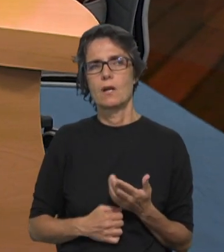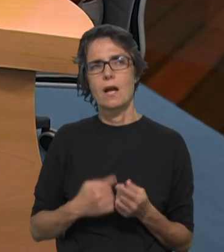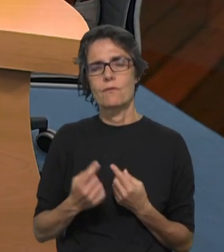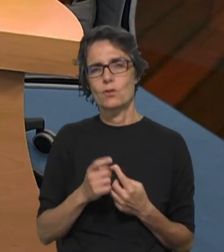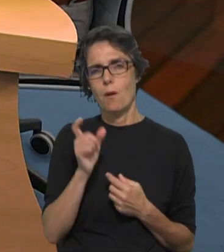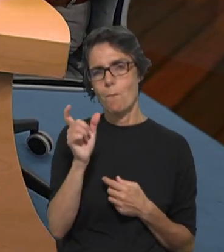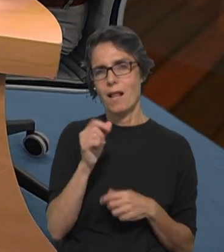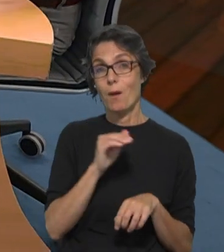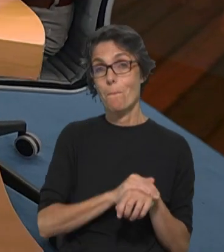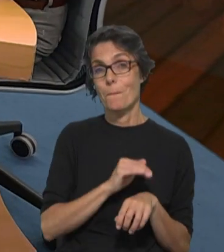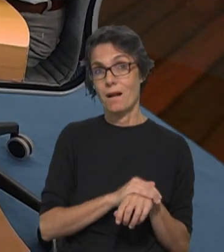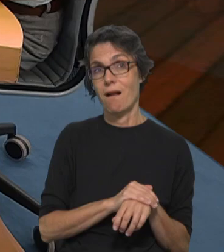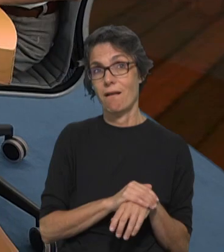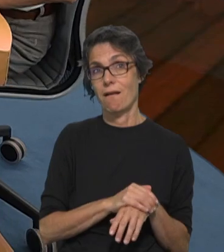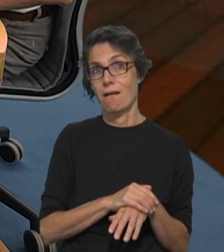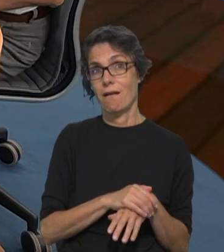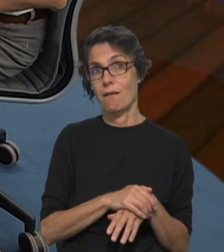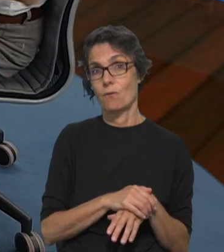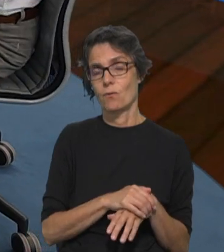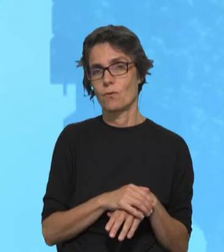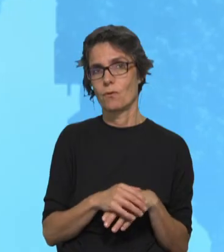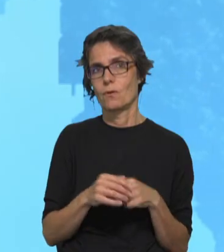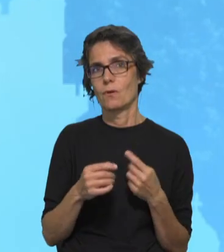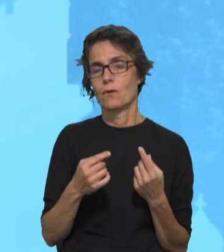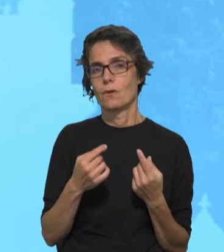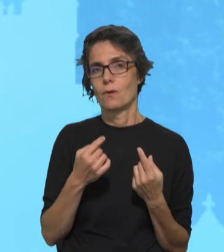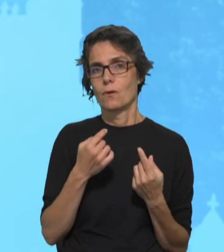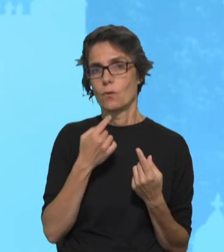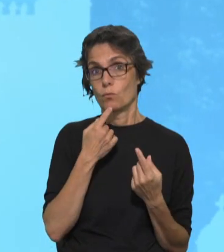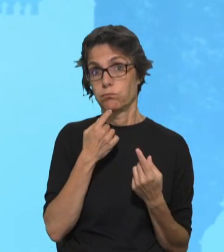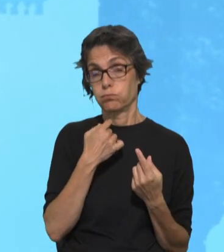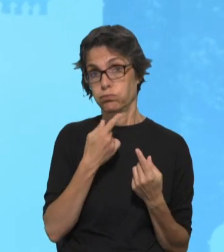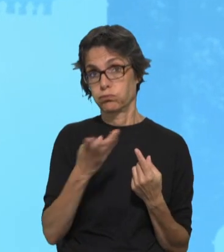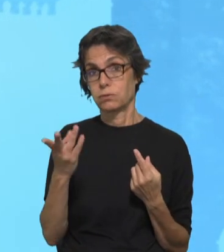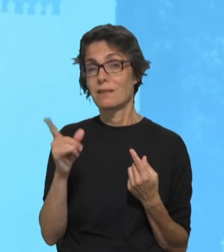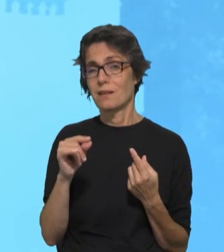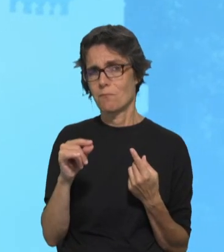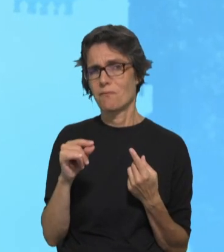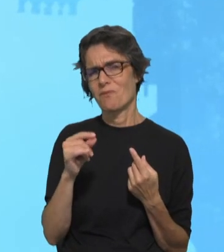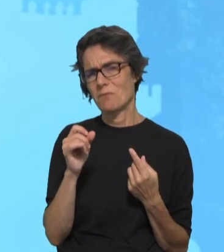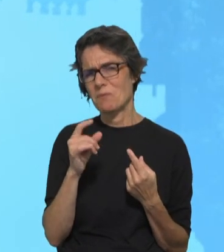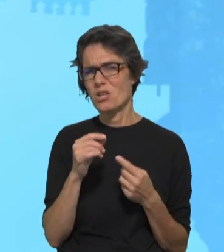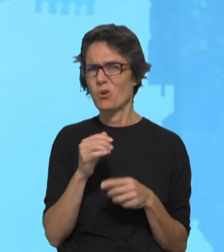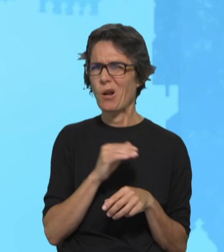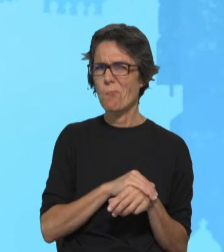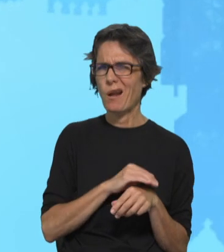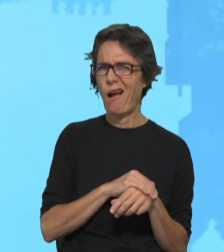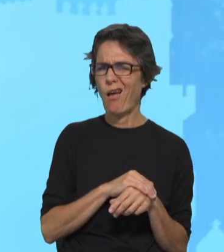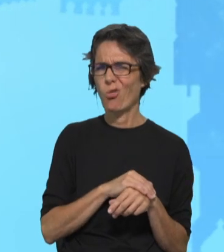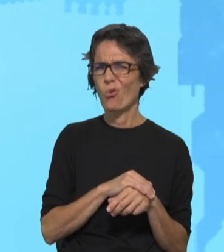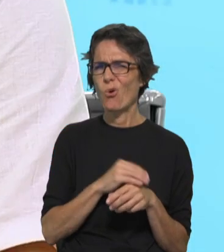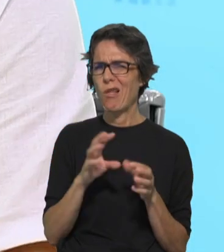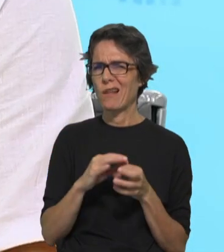mas ainda chamamos pouco a estas faltas, digamos assim, contra a sustentabilidade. Exatamente. pesa muito ainda na consciência. Exatamente.